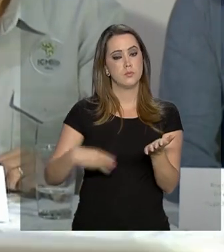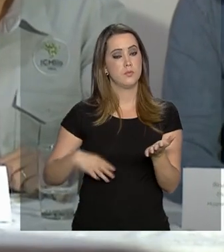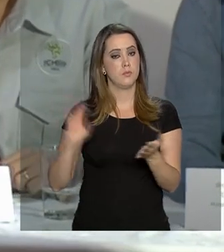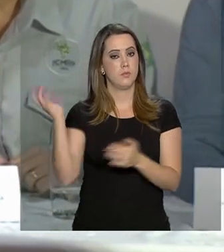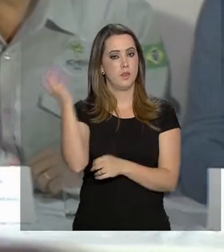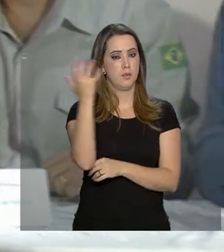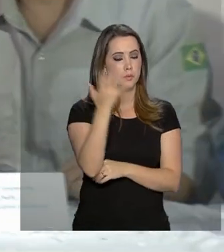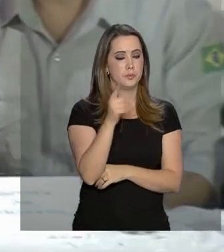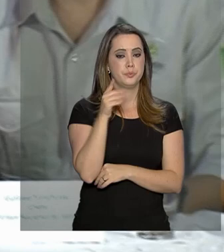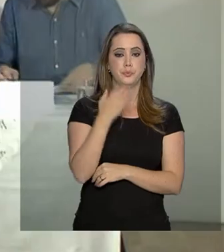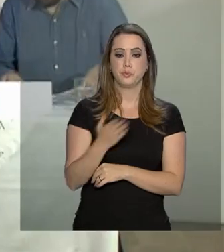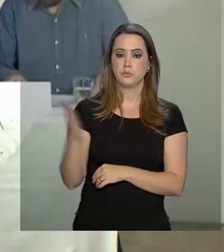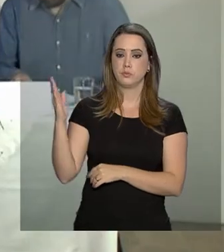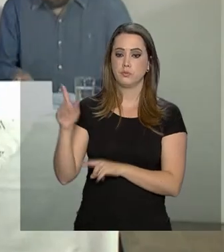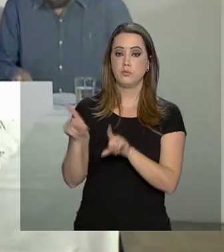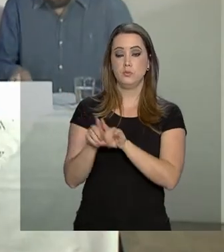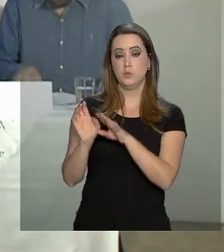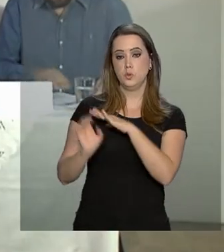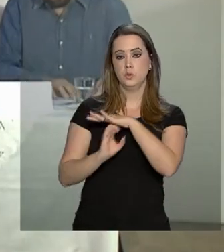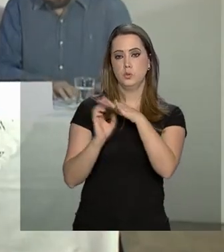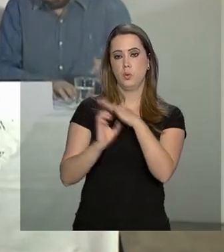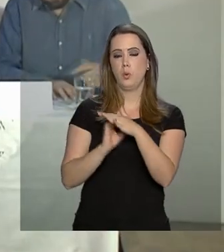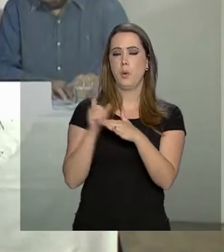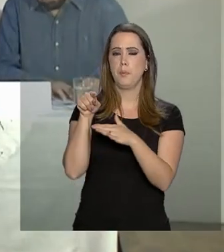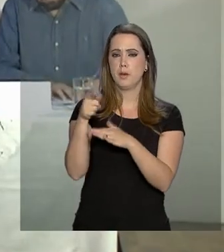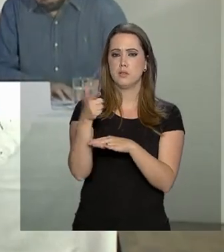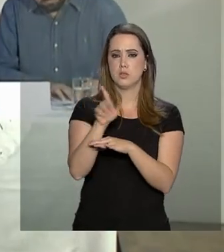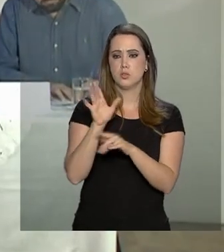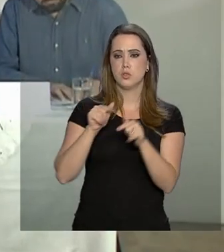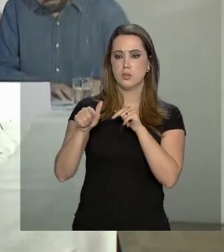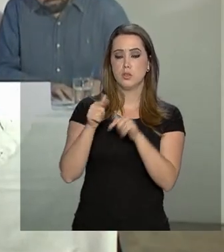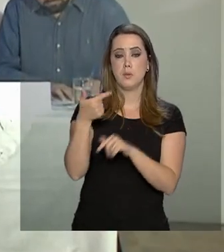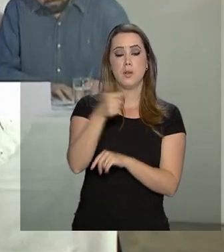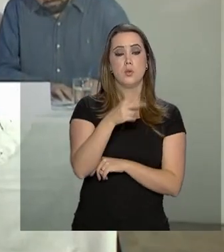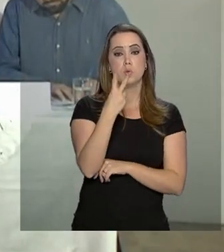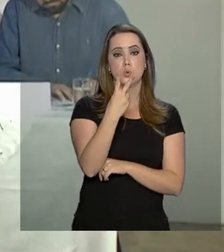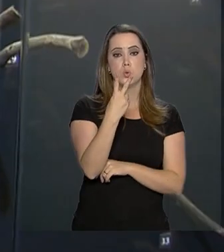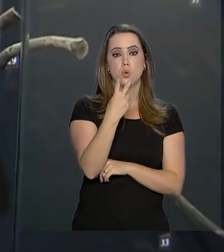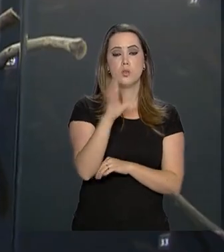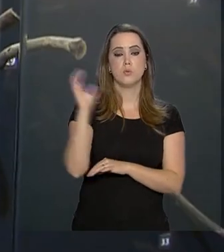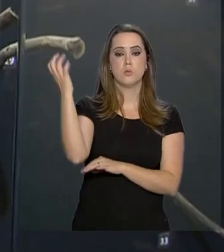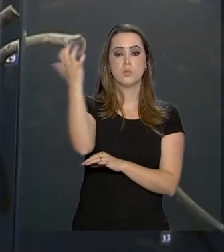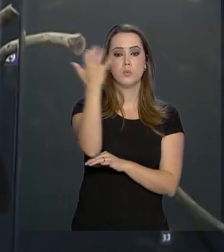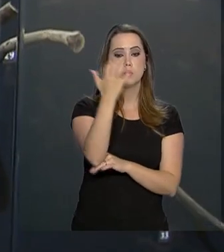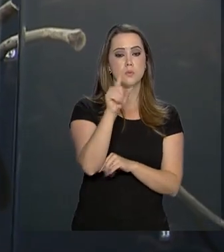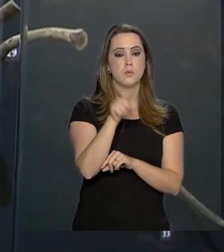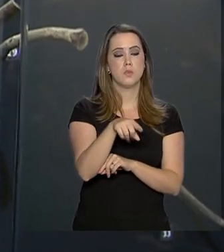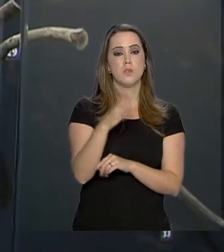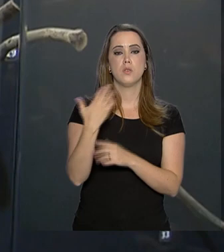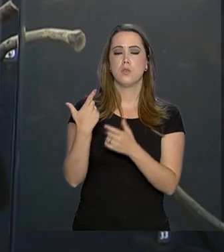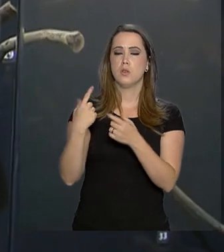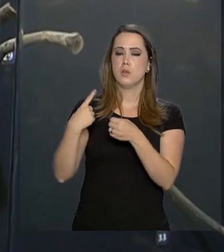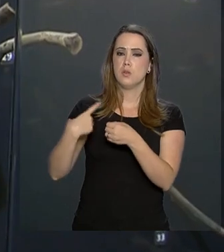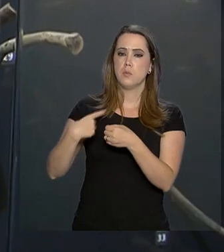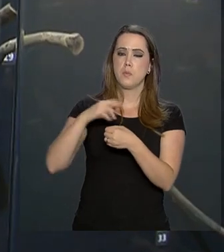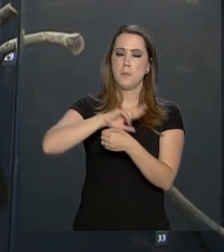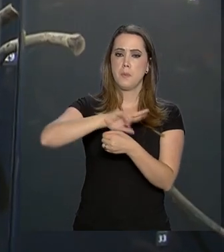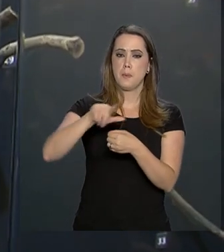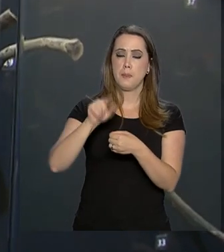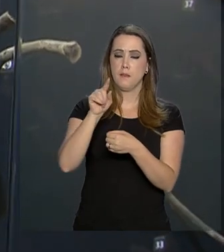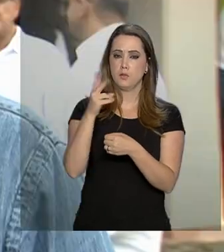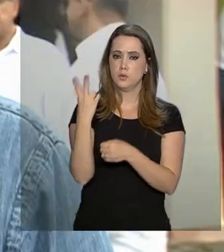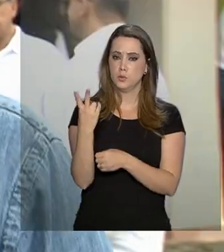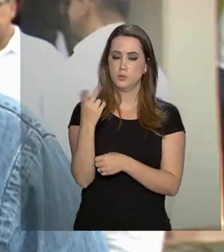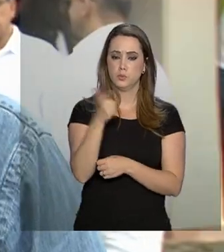ambiente, Ricardo Salles, com a empresa Hope, que já atua em outros dois parques nacionais, o da Serra dos Órgãos e o do Pau